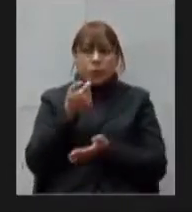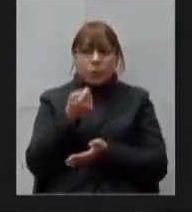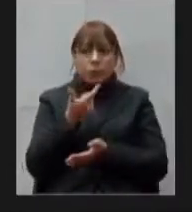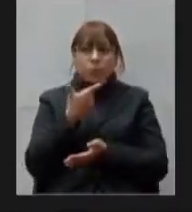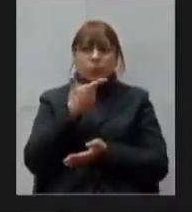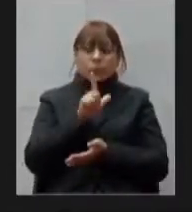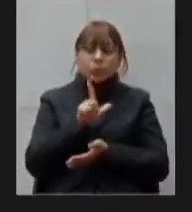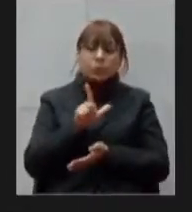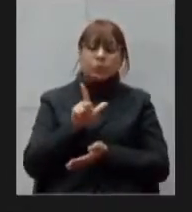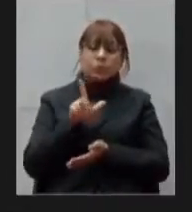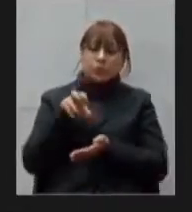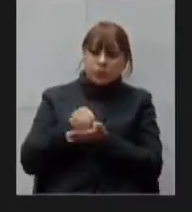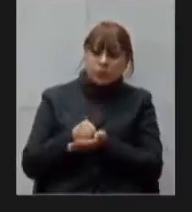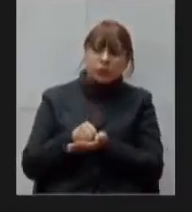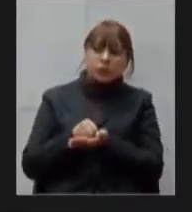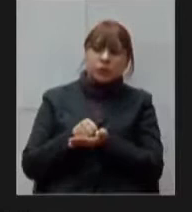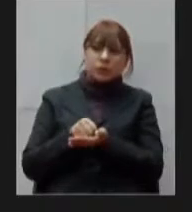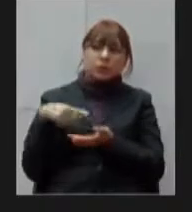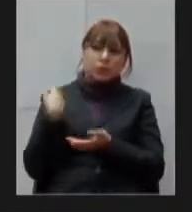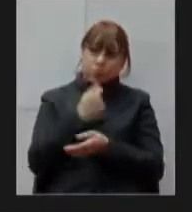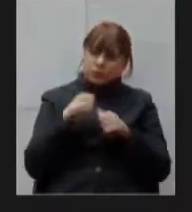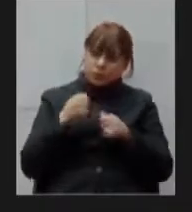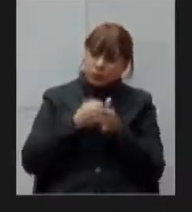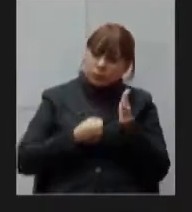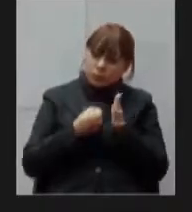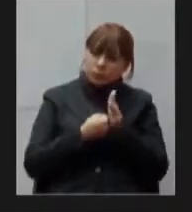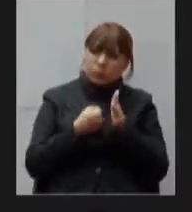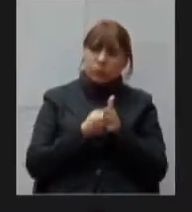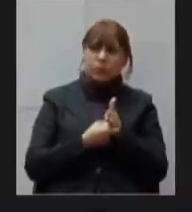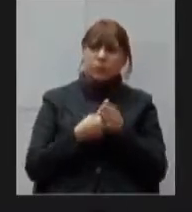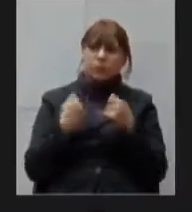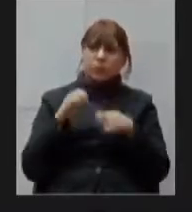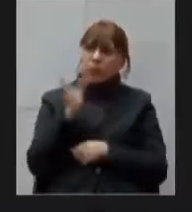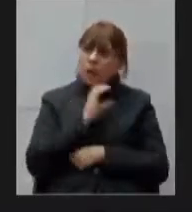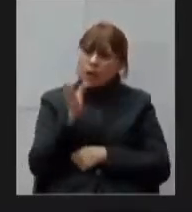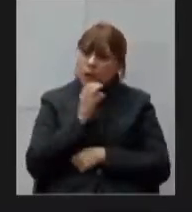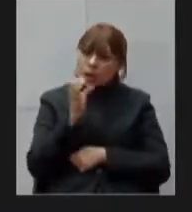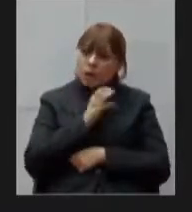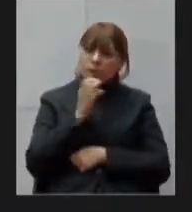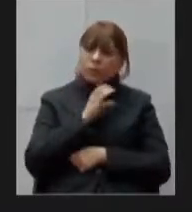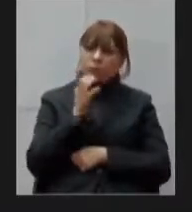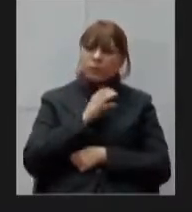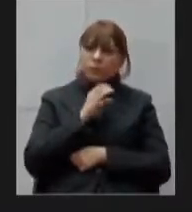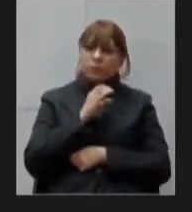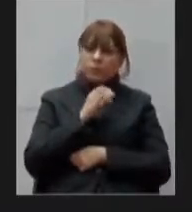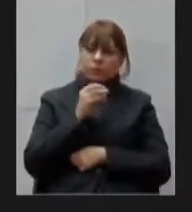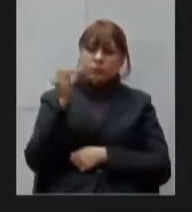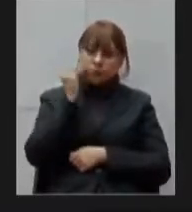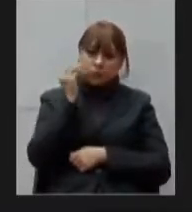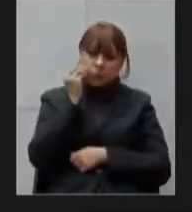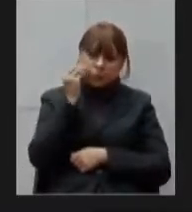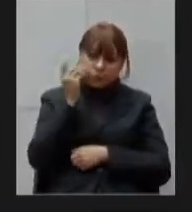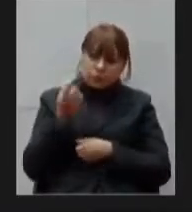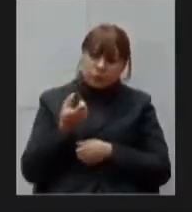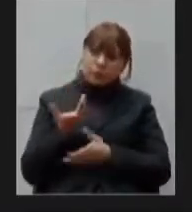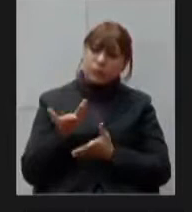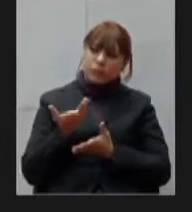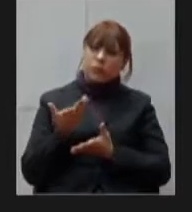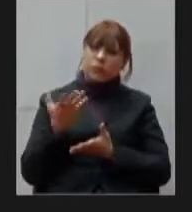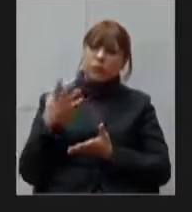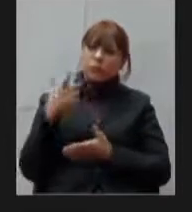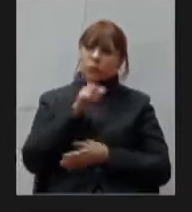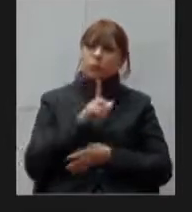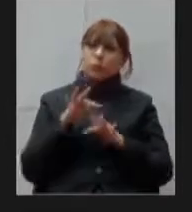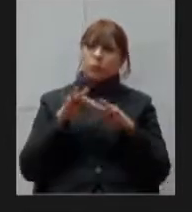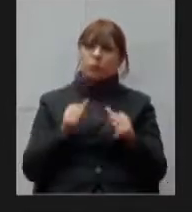credenciados então nós temos que correr atrás temos que andar rápido atrás desse prejuízo o povo não aguenta o povo está